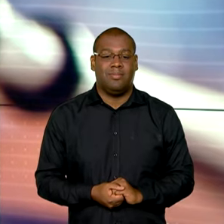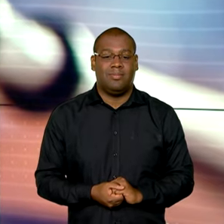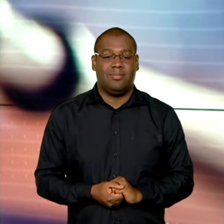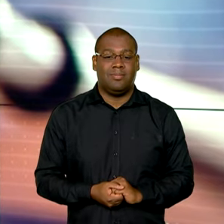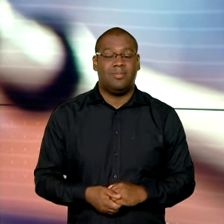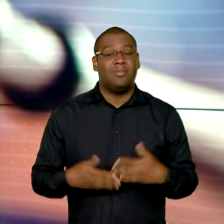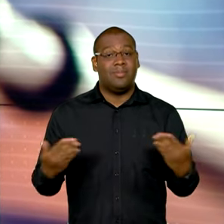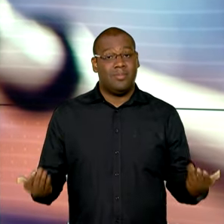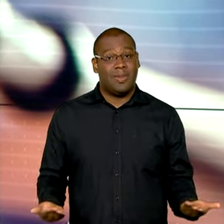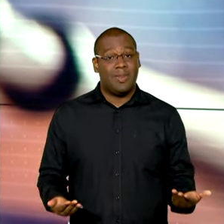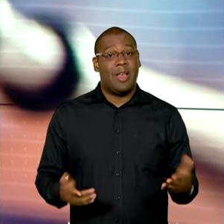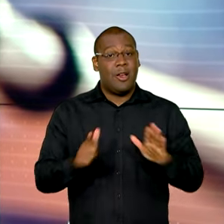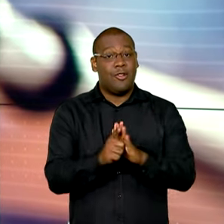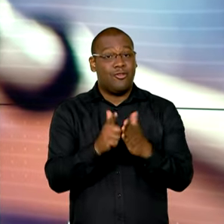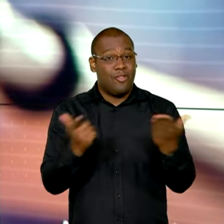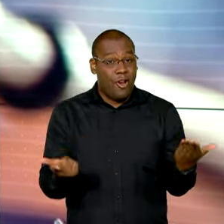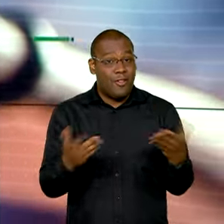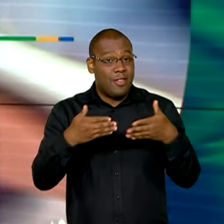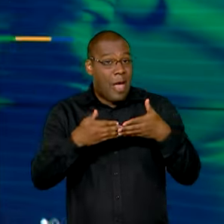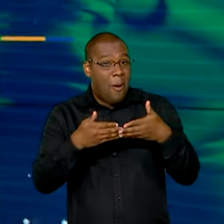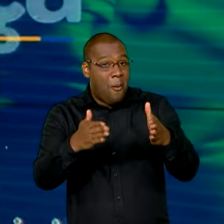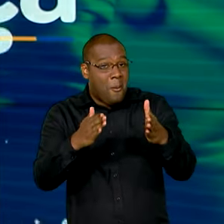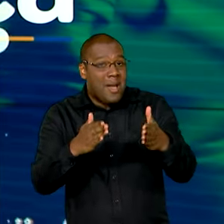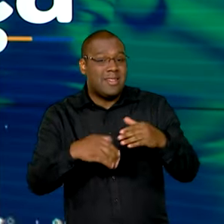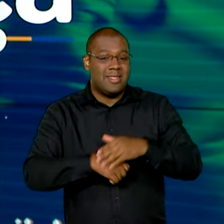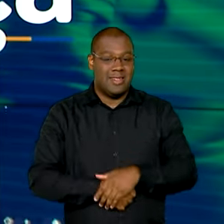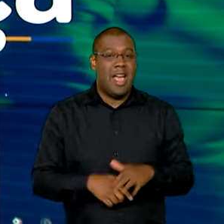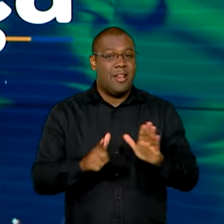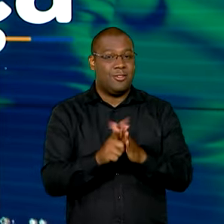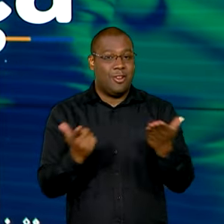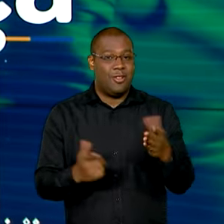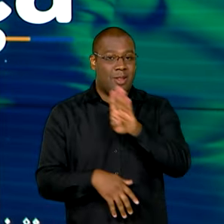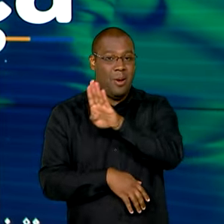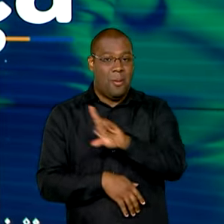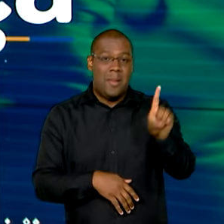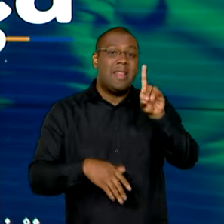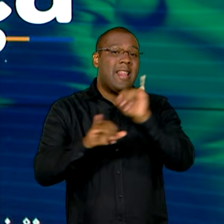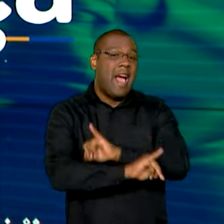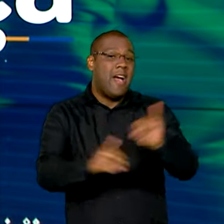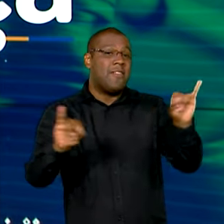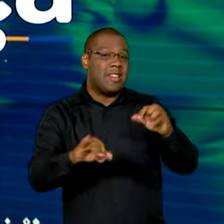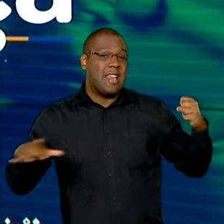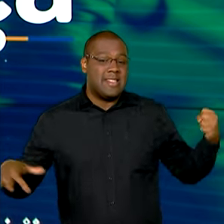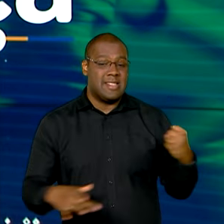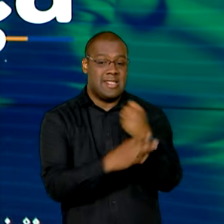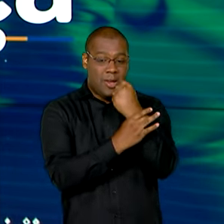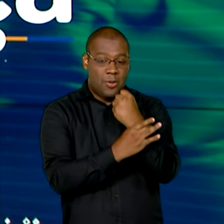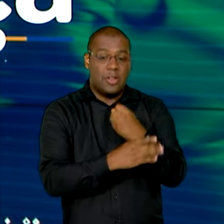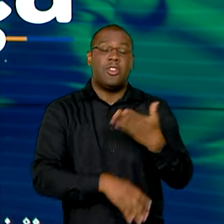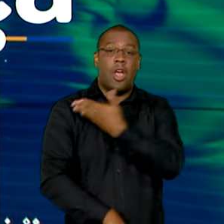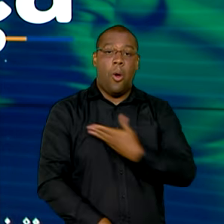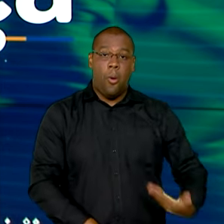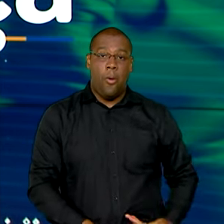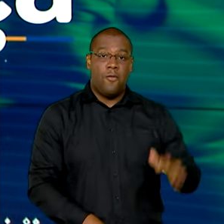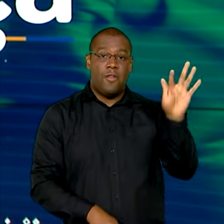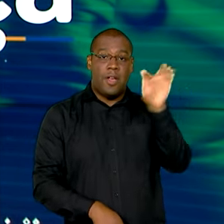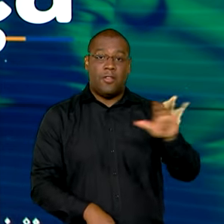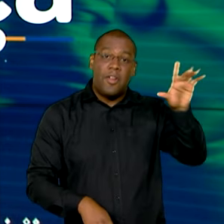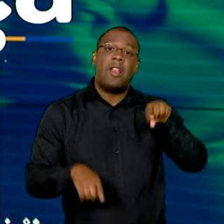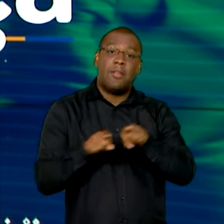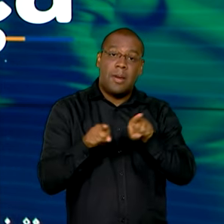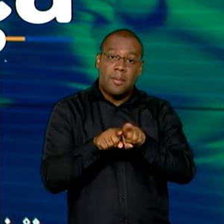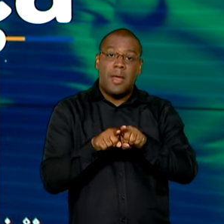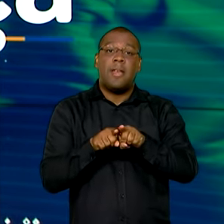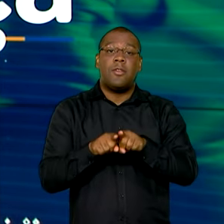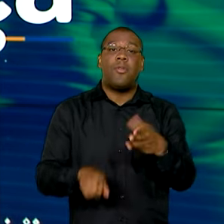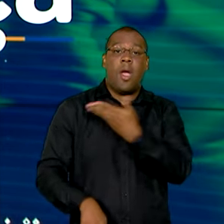E nós começamos esta edição do Brasil em Dia com o protocolo de segurança assinado entre o governo federal e o GDF